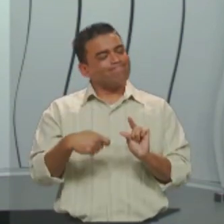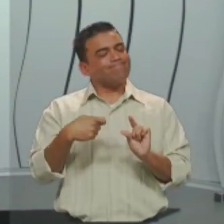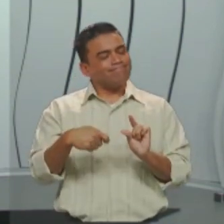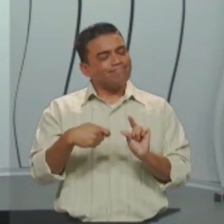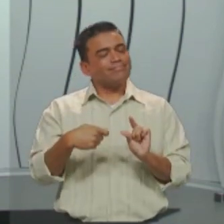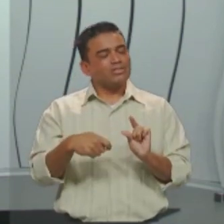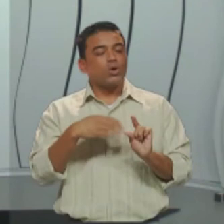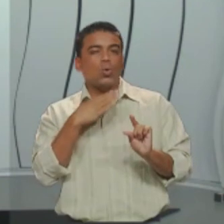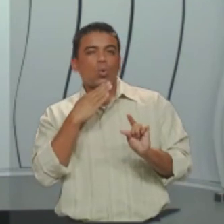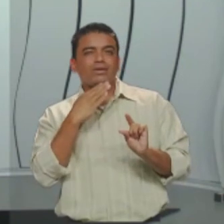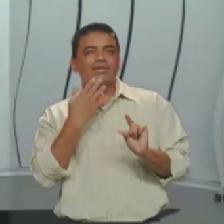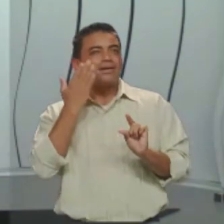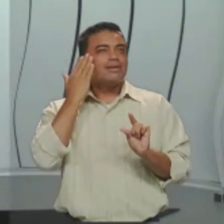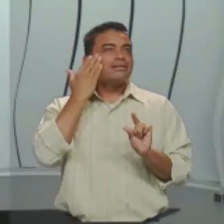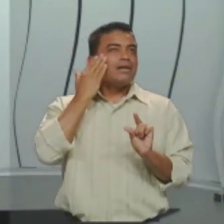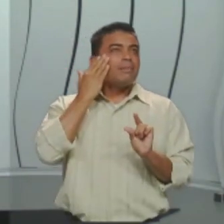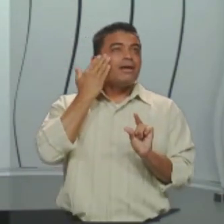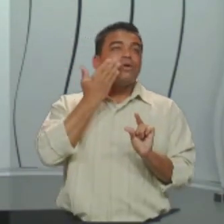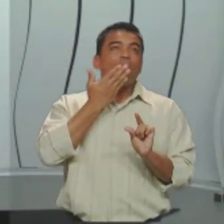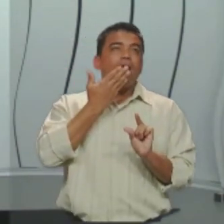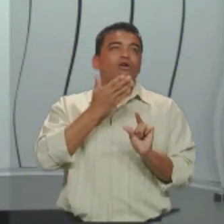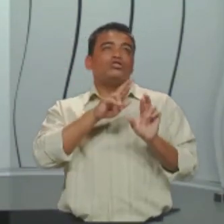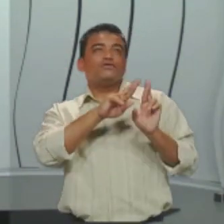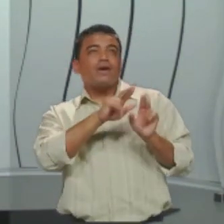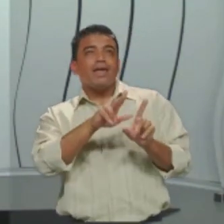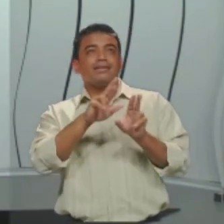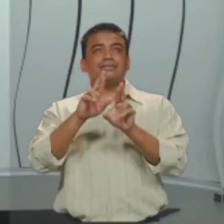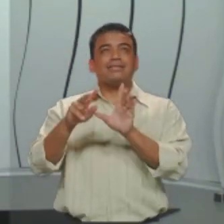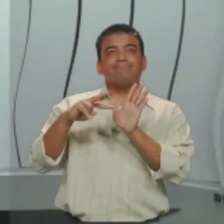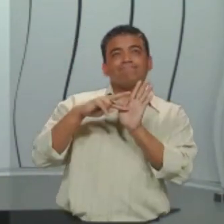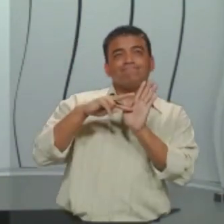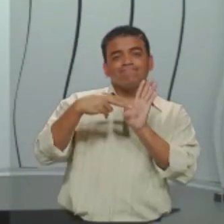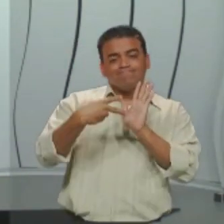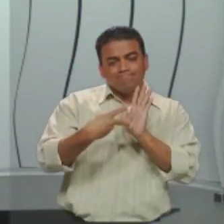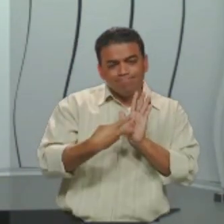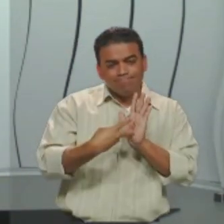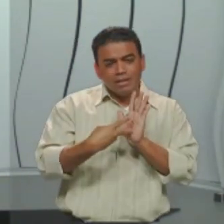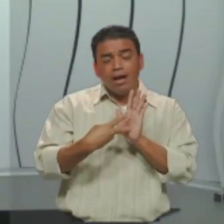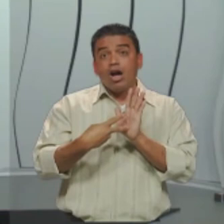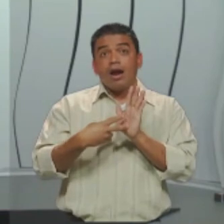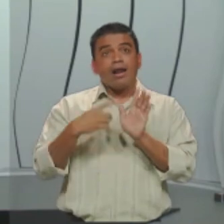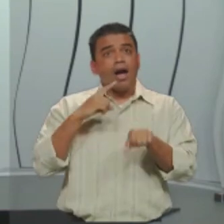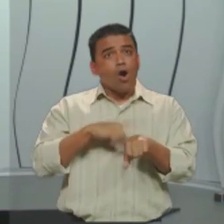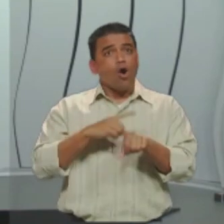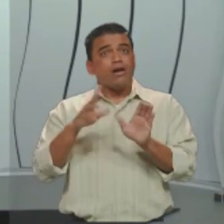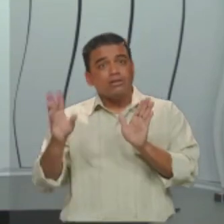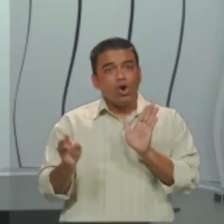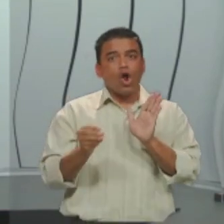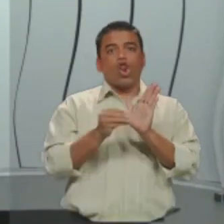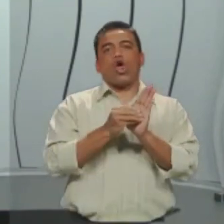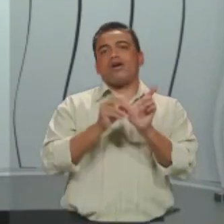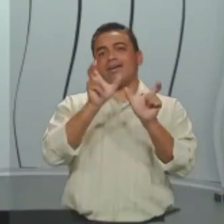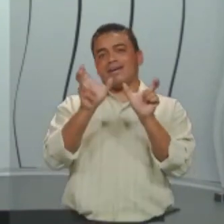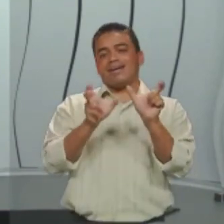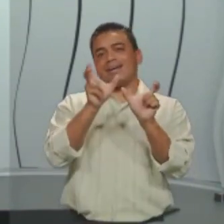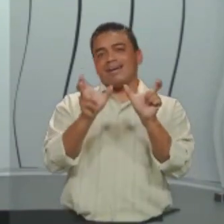conhecer, saber qual é a diferença de sentido. Quando você usa uma conjunção.